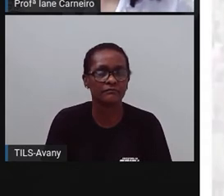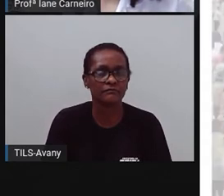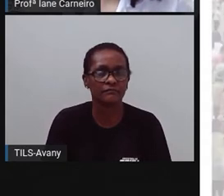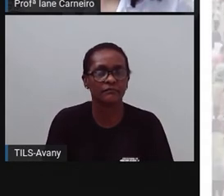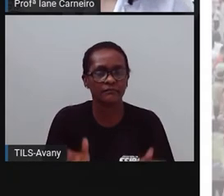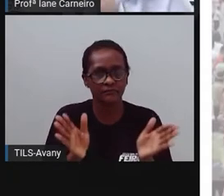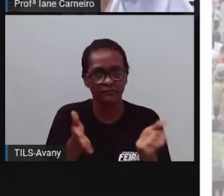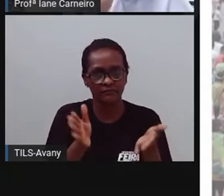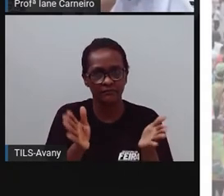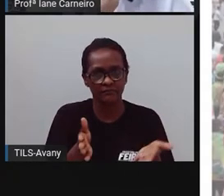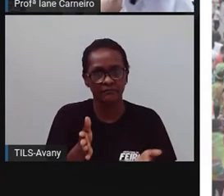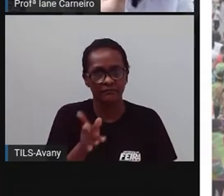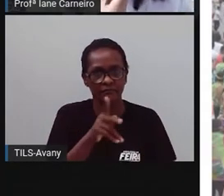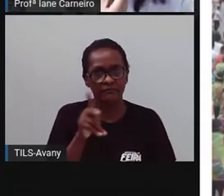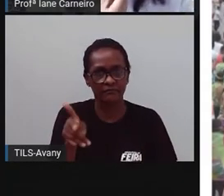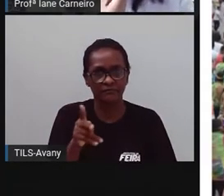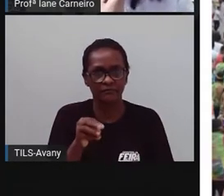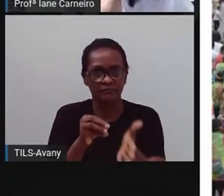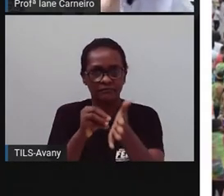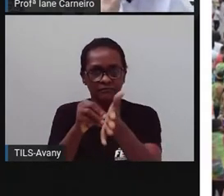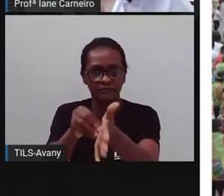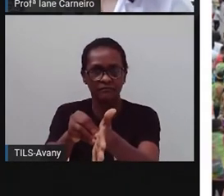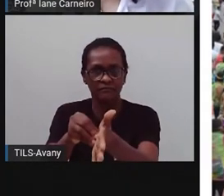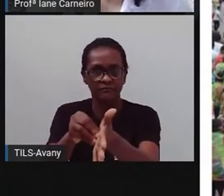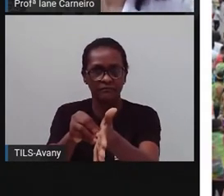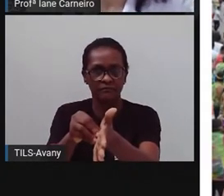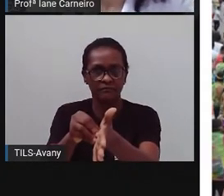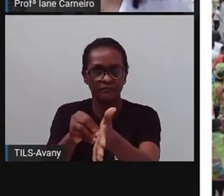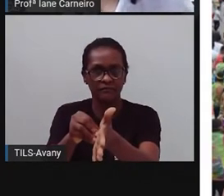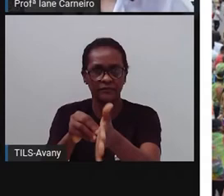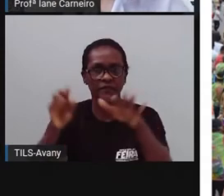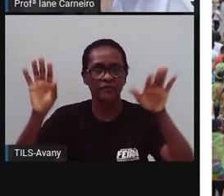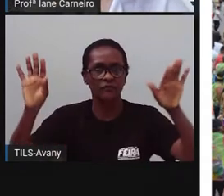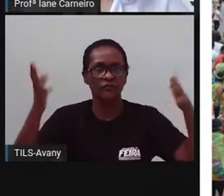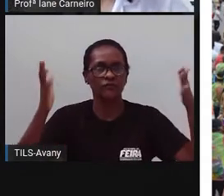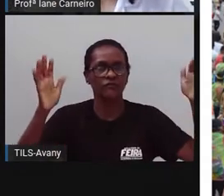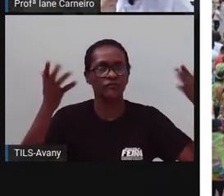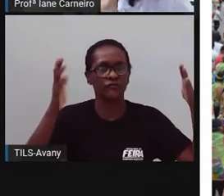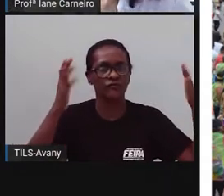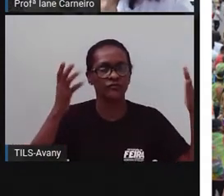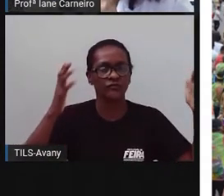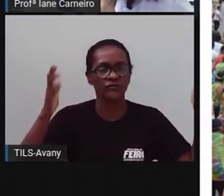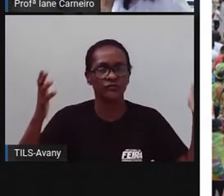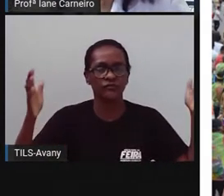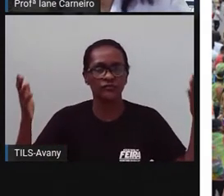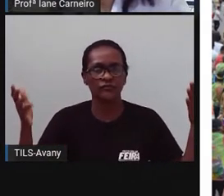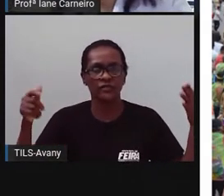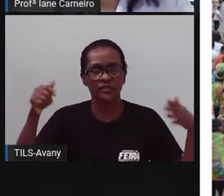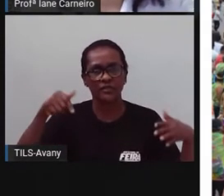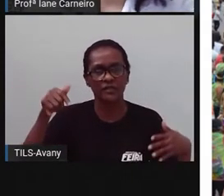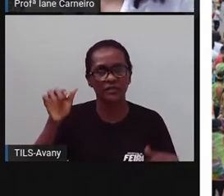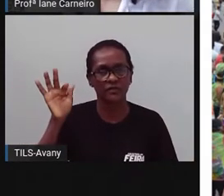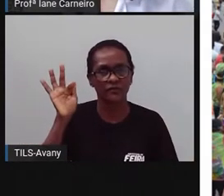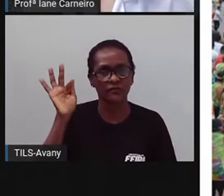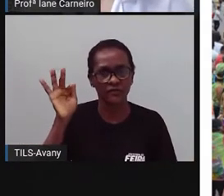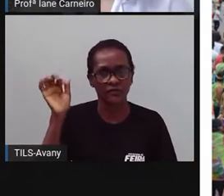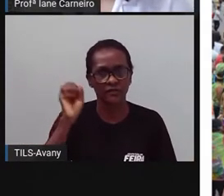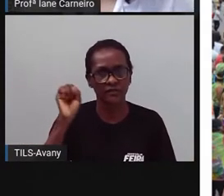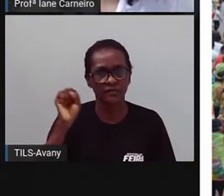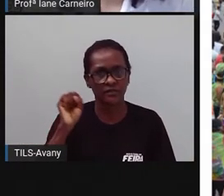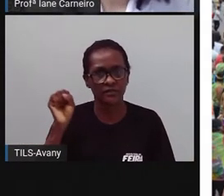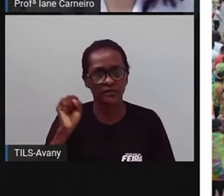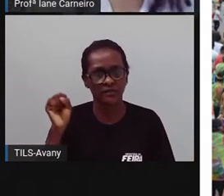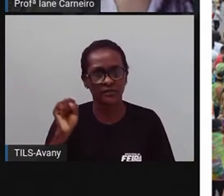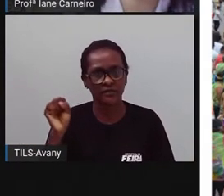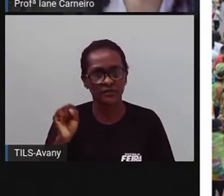Agora, né? A Pró vai mostrar para vocês alguns eventos e alguns locais importantes da nossa cidade. Uma